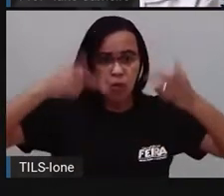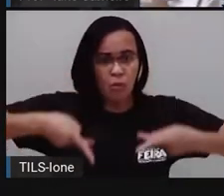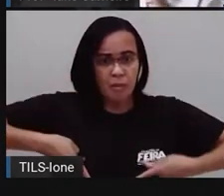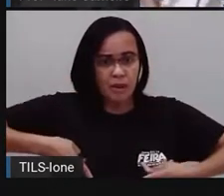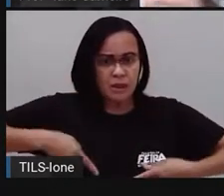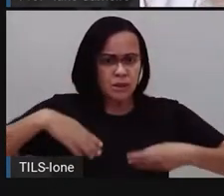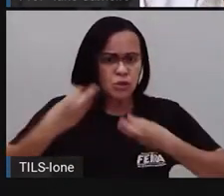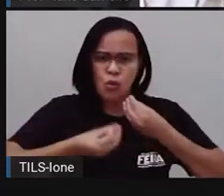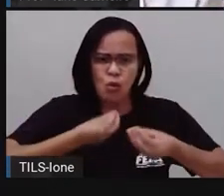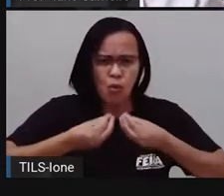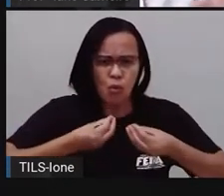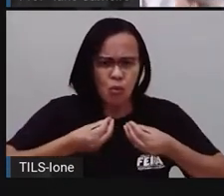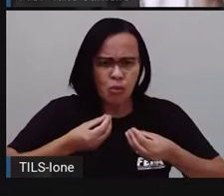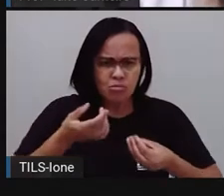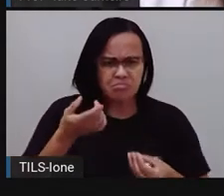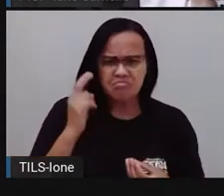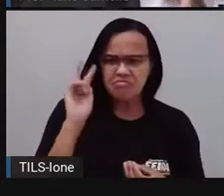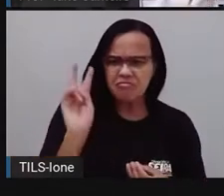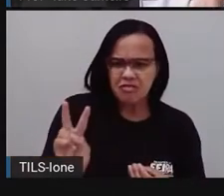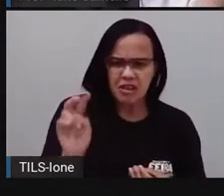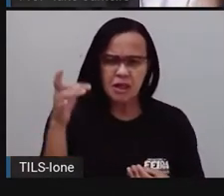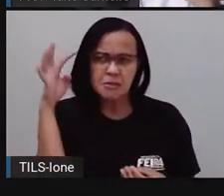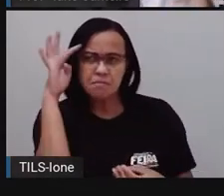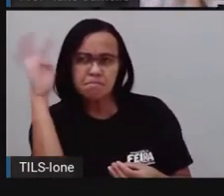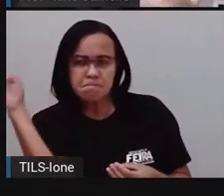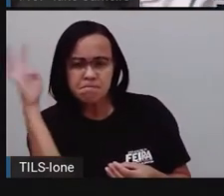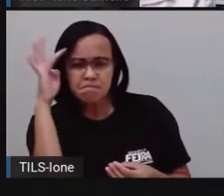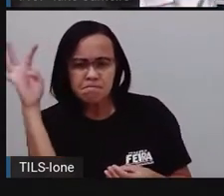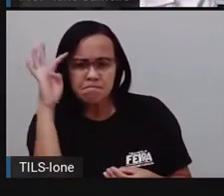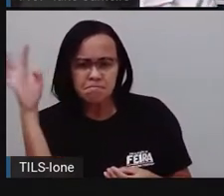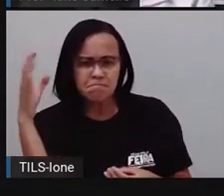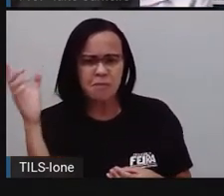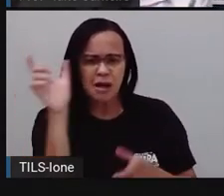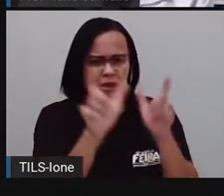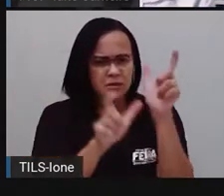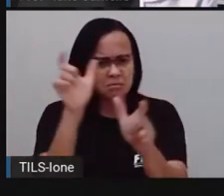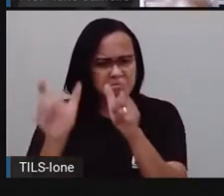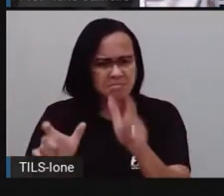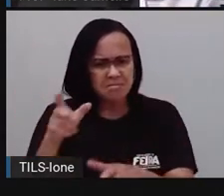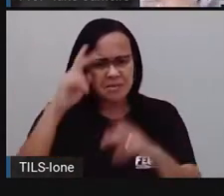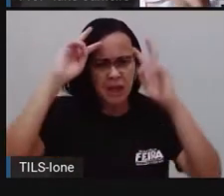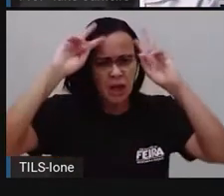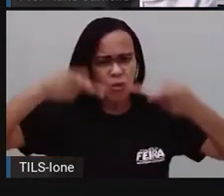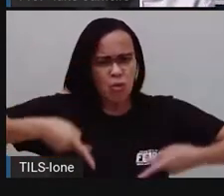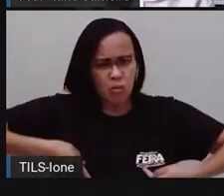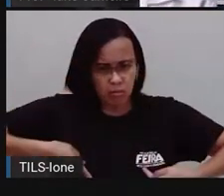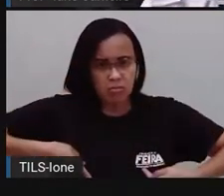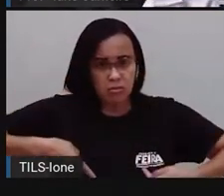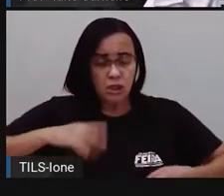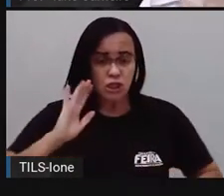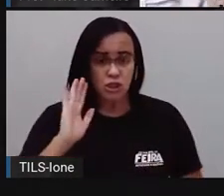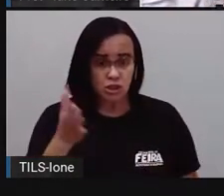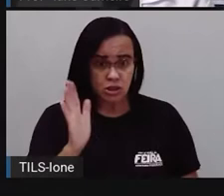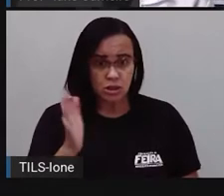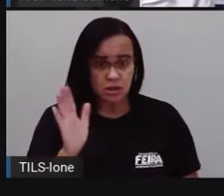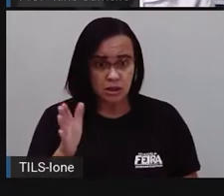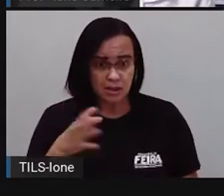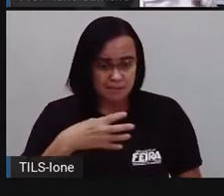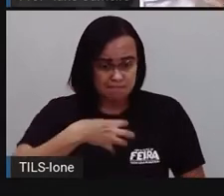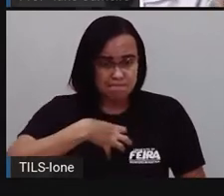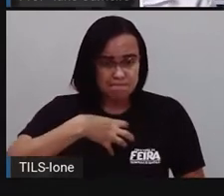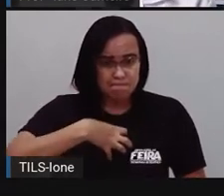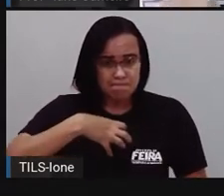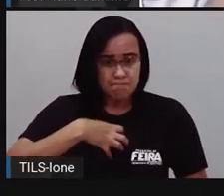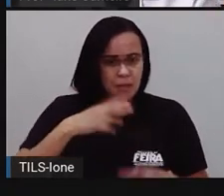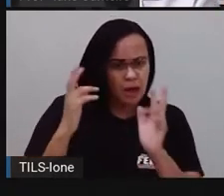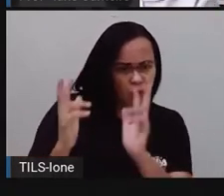conseguiria ver, né? Imaginar essa situação acontecendo com nós, seres humanos? Já aconteceu com você ou com alguém perto de você,